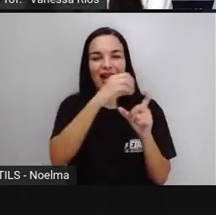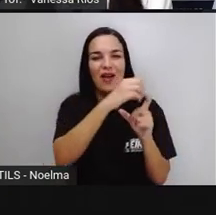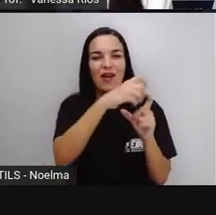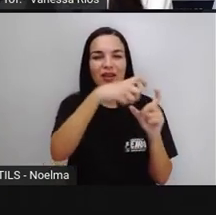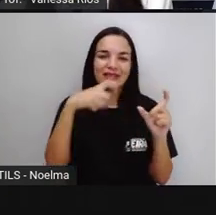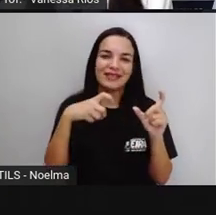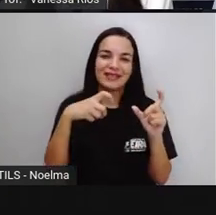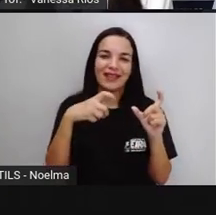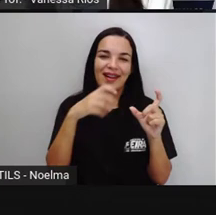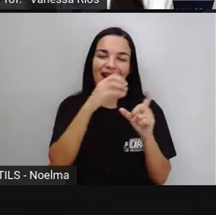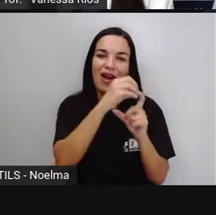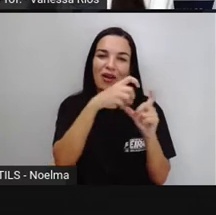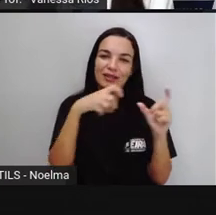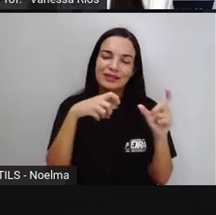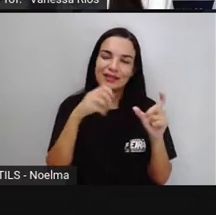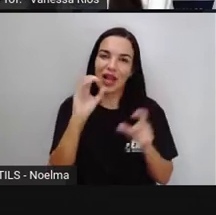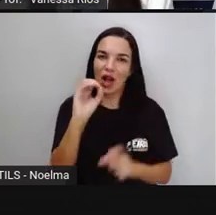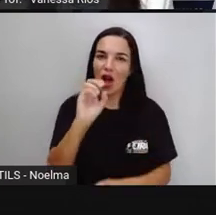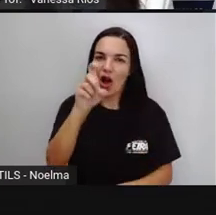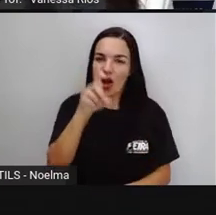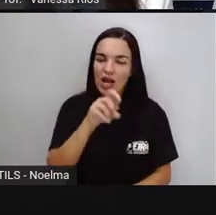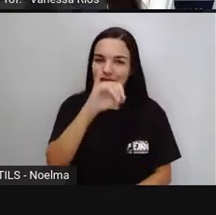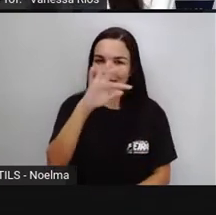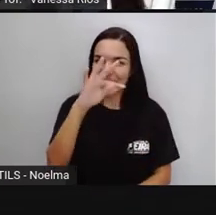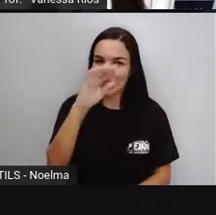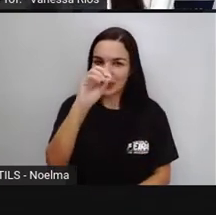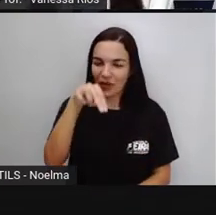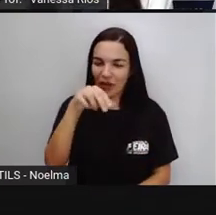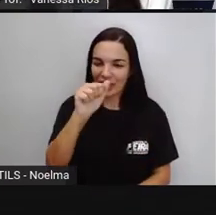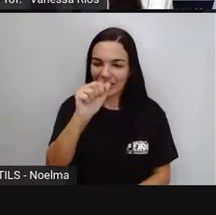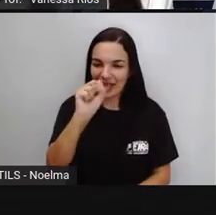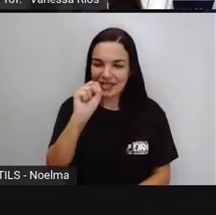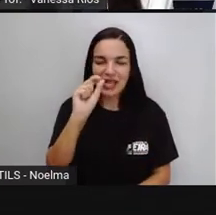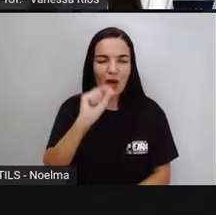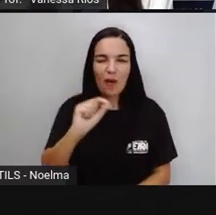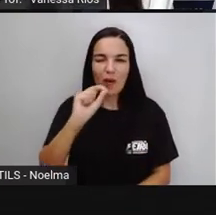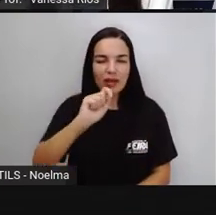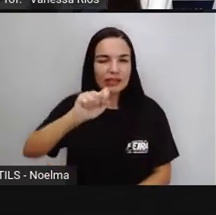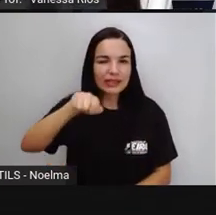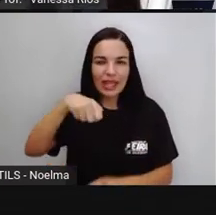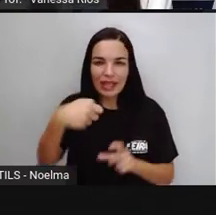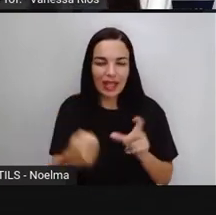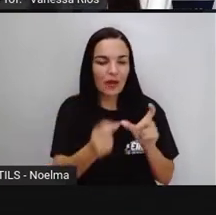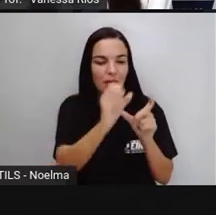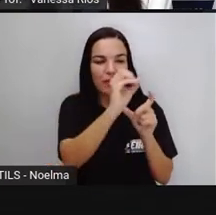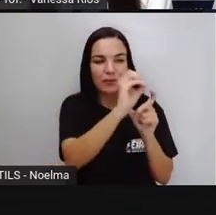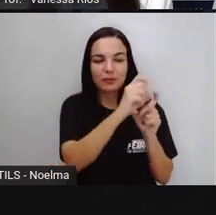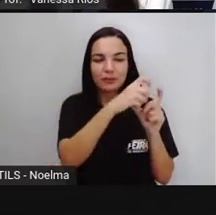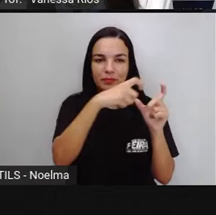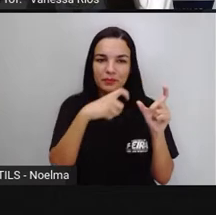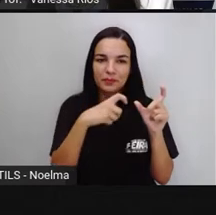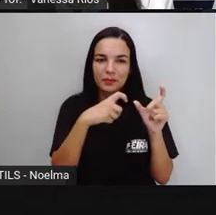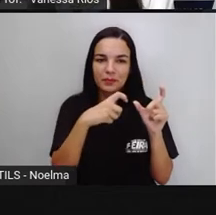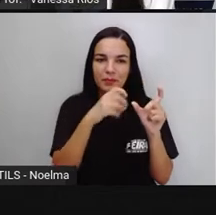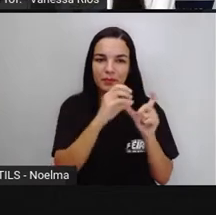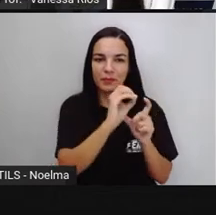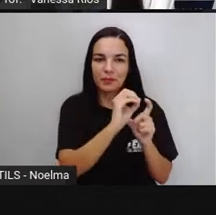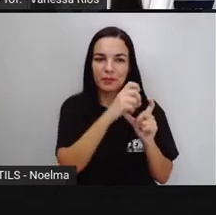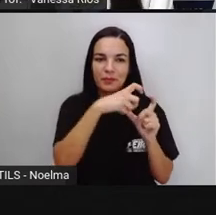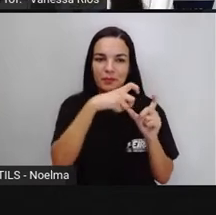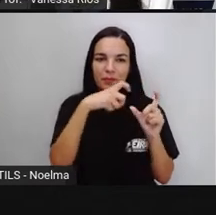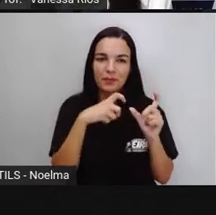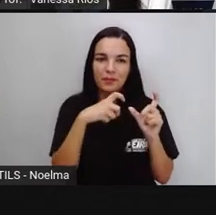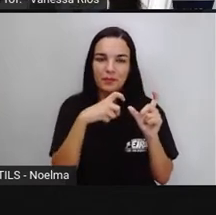só, essa palavrinha aí, essa definição, é? Essa classificação de palavras está aí já fazendo